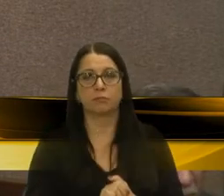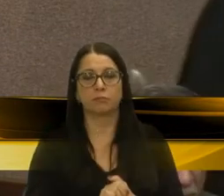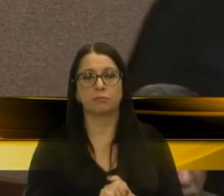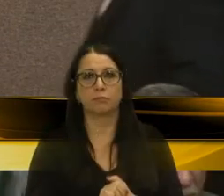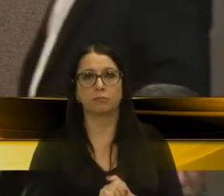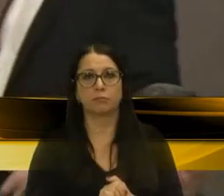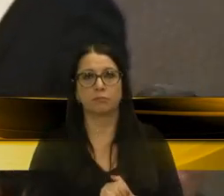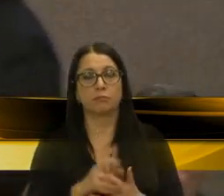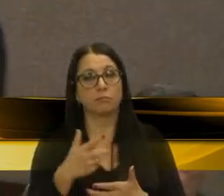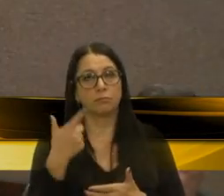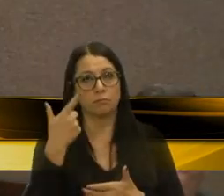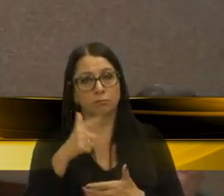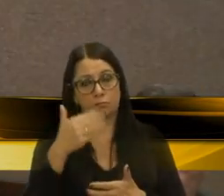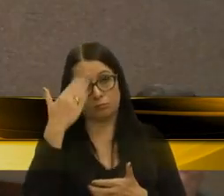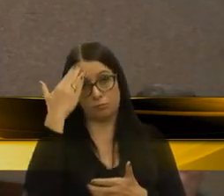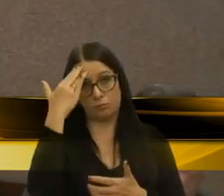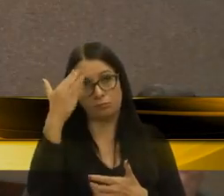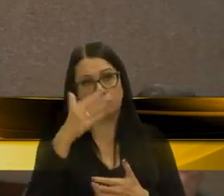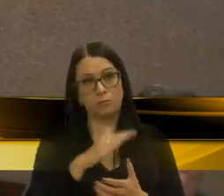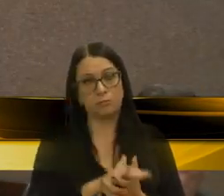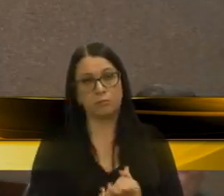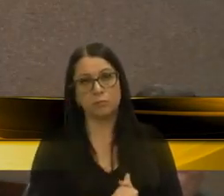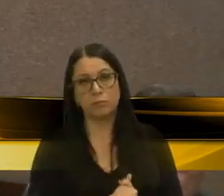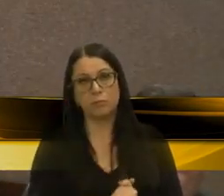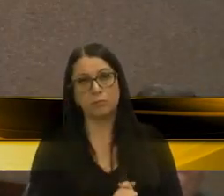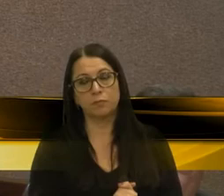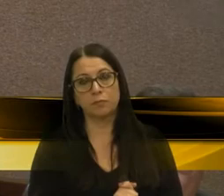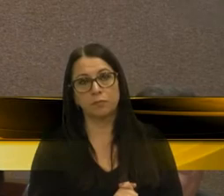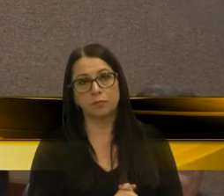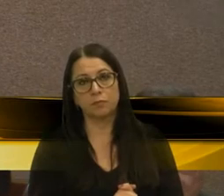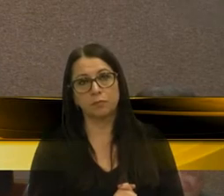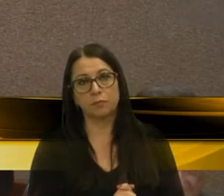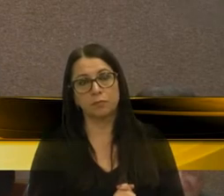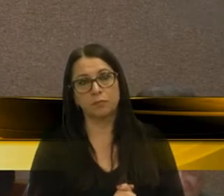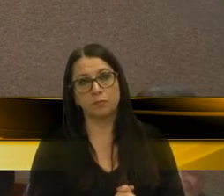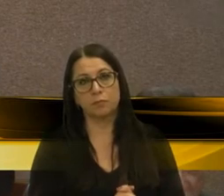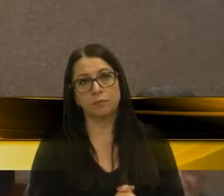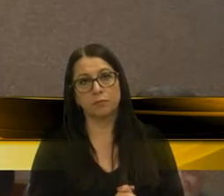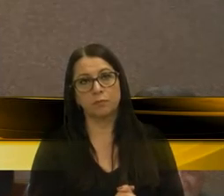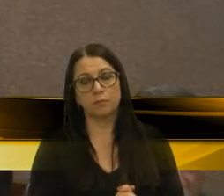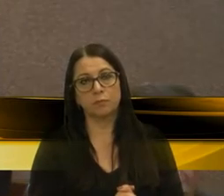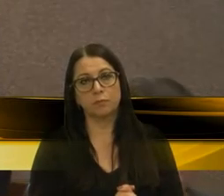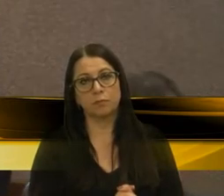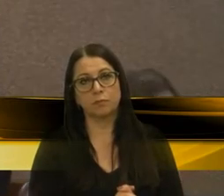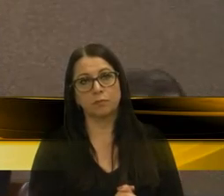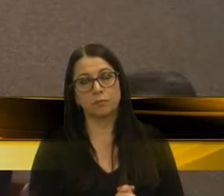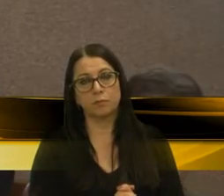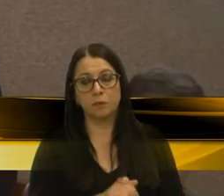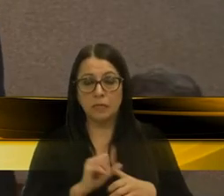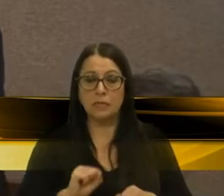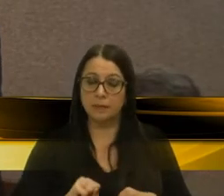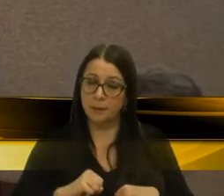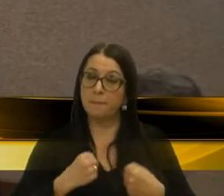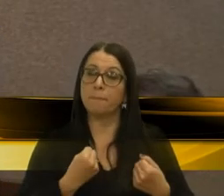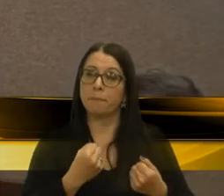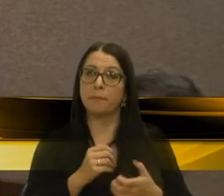Mais uma vez agradecer esse empenho